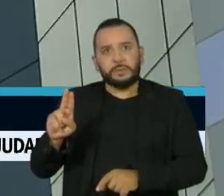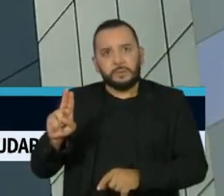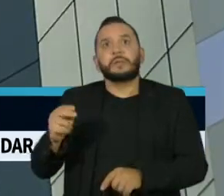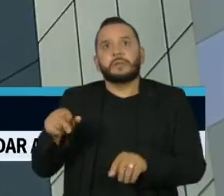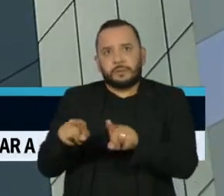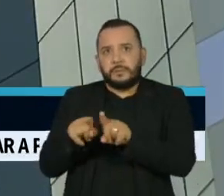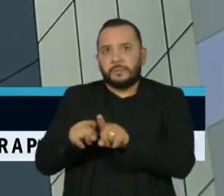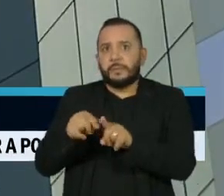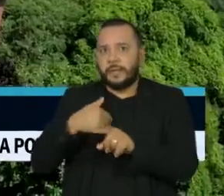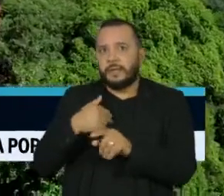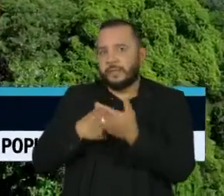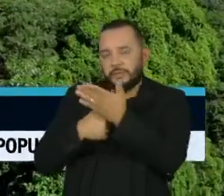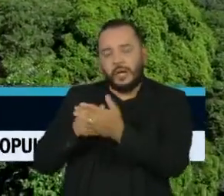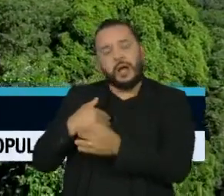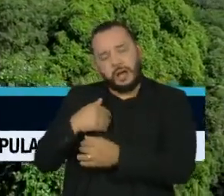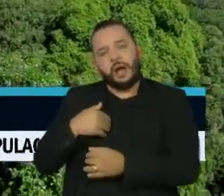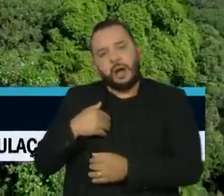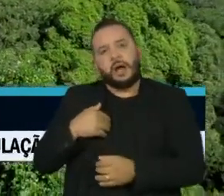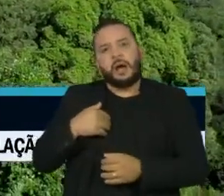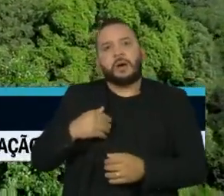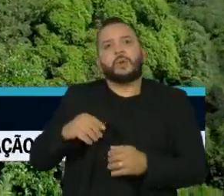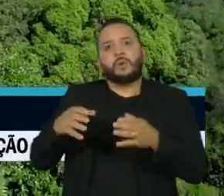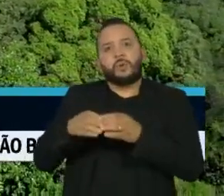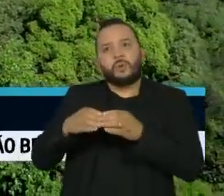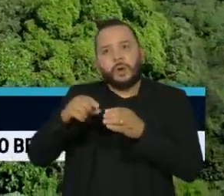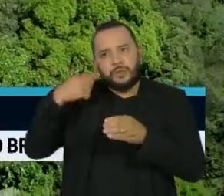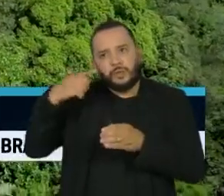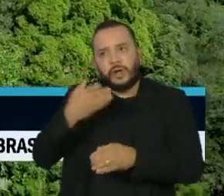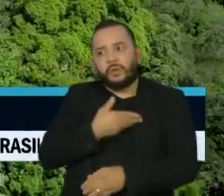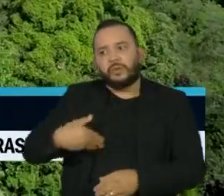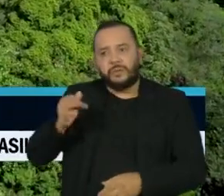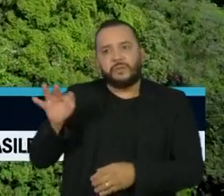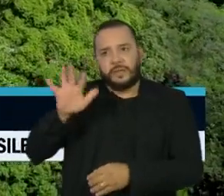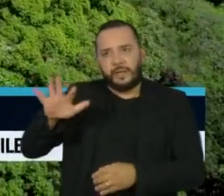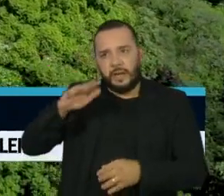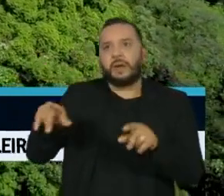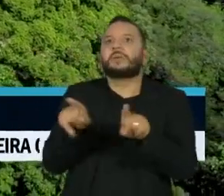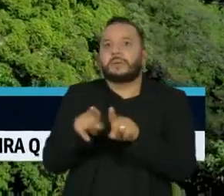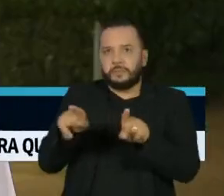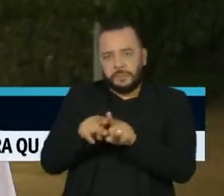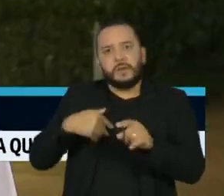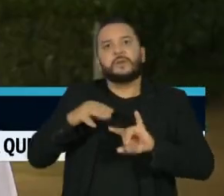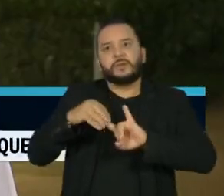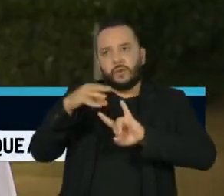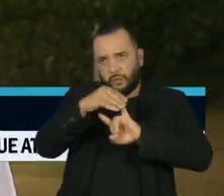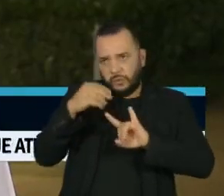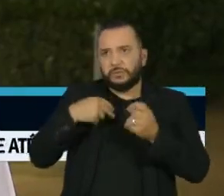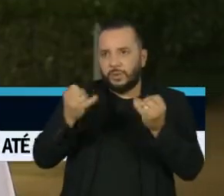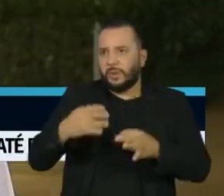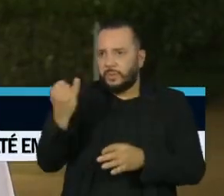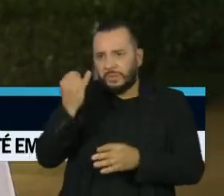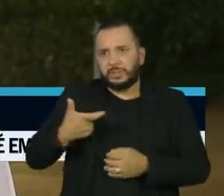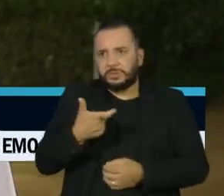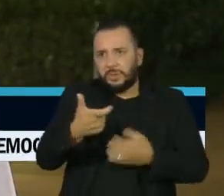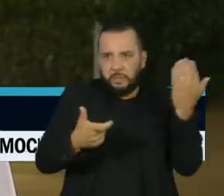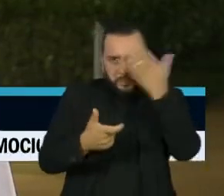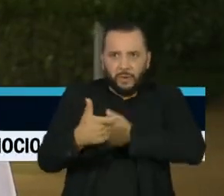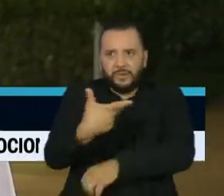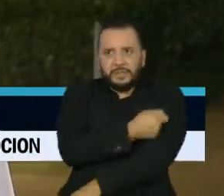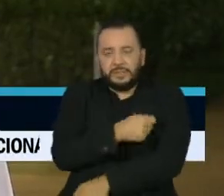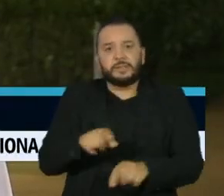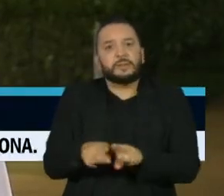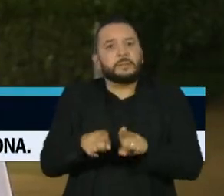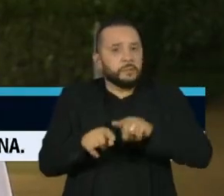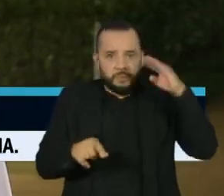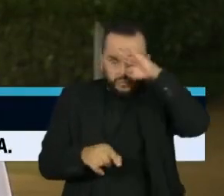Defensoria Pública da União e pela Fiocruz, que reforçaram a importância do comprovante. O presidente Jair Bolsonaro já declarou que